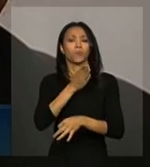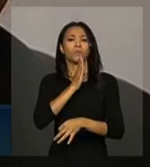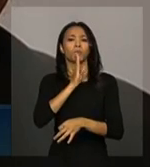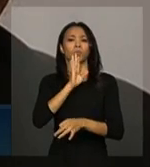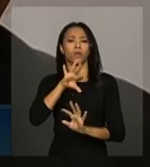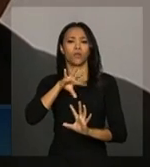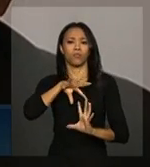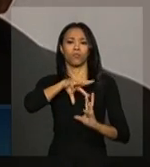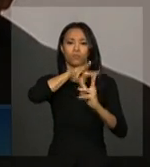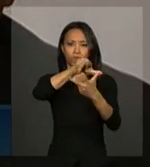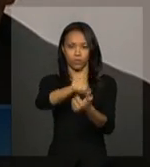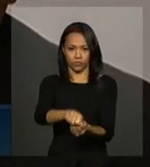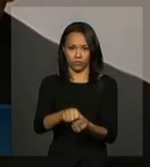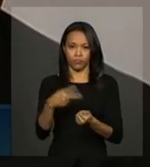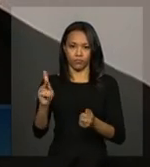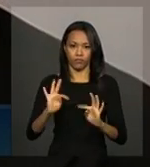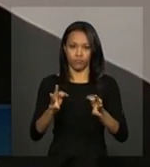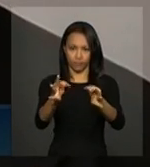mundial.